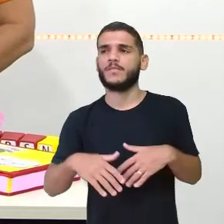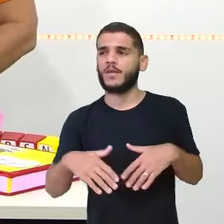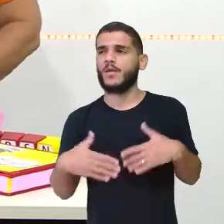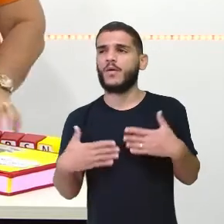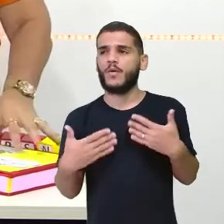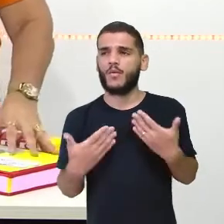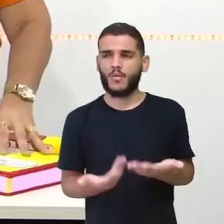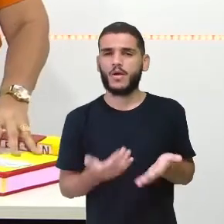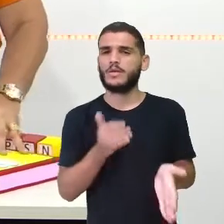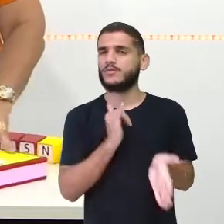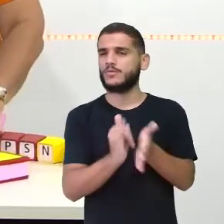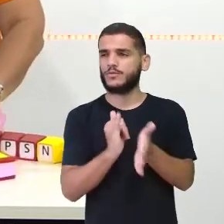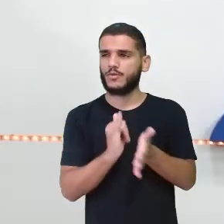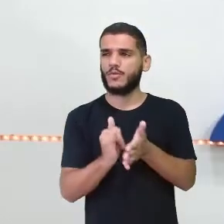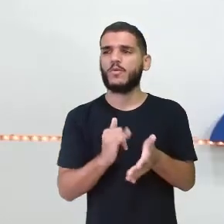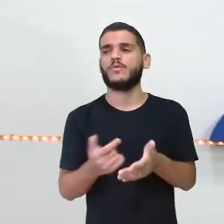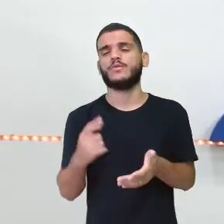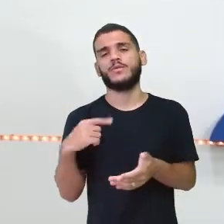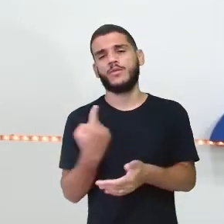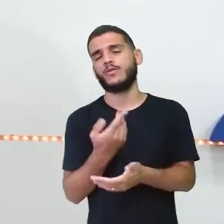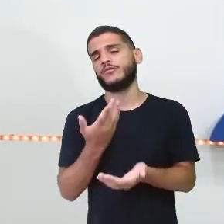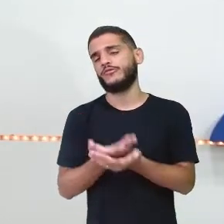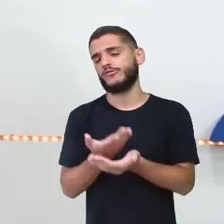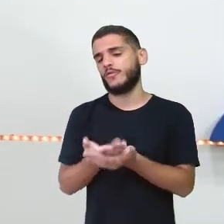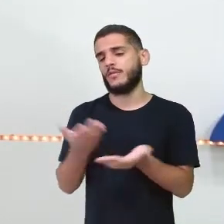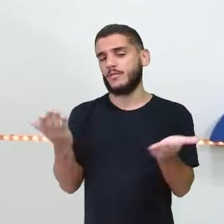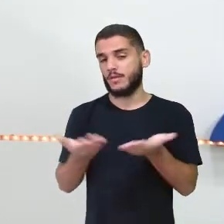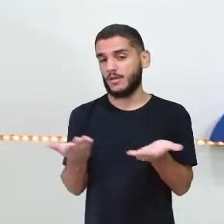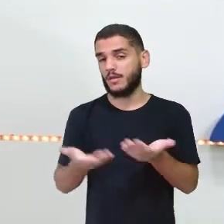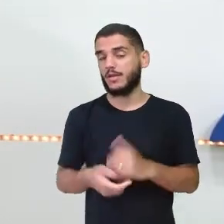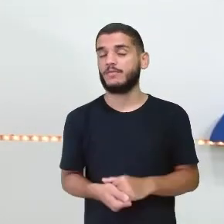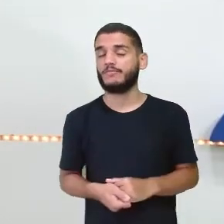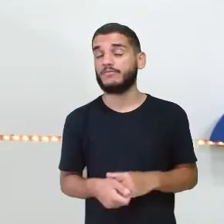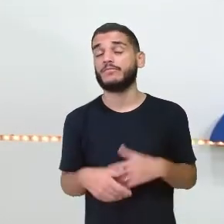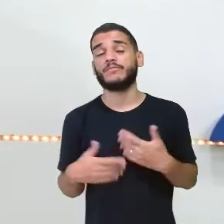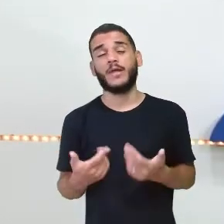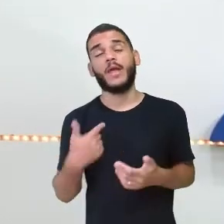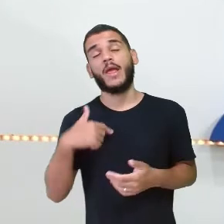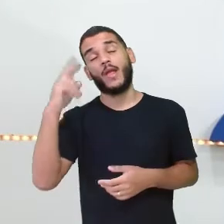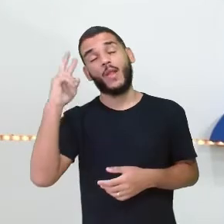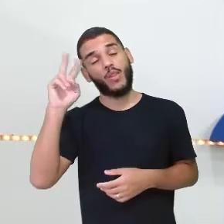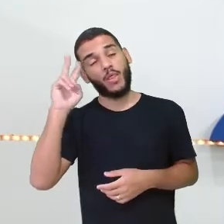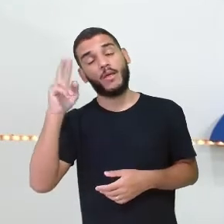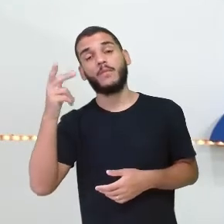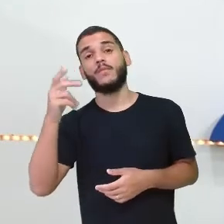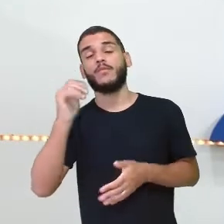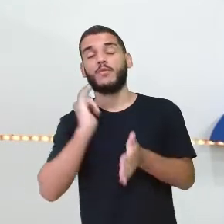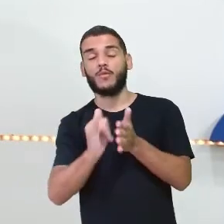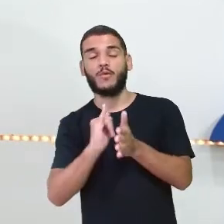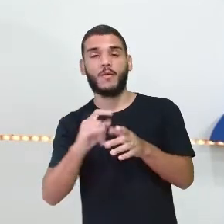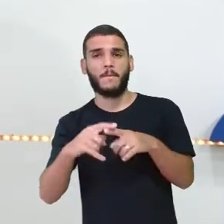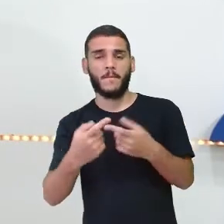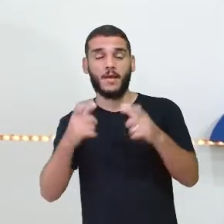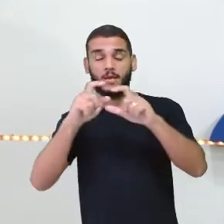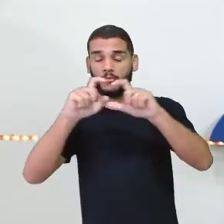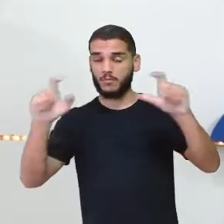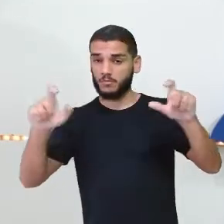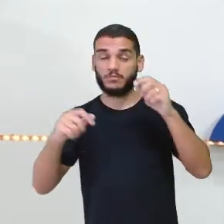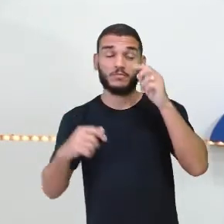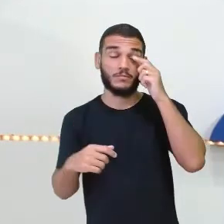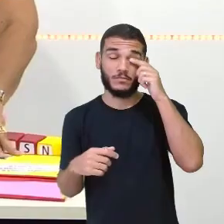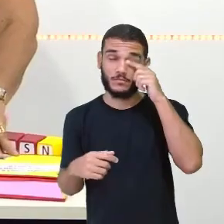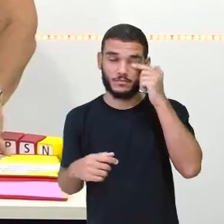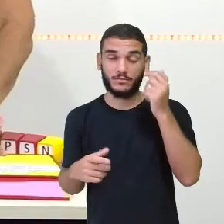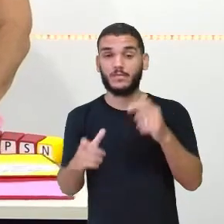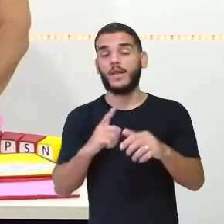professora Josi? Lembra? Eita, se eu disser que eu lembro do conto, mas não lembro o título do conto. O Cágado e